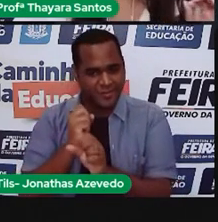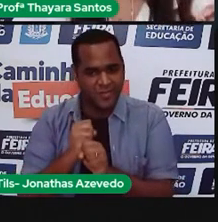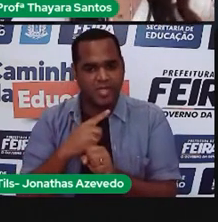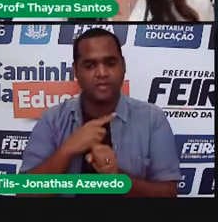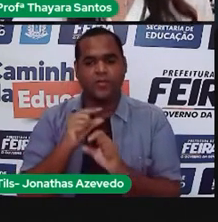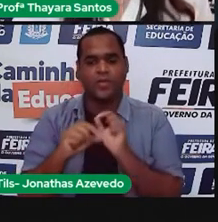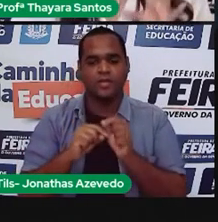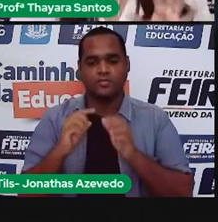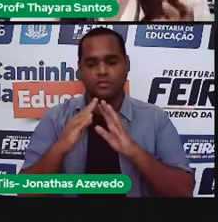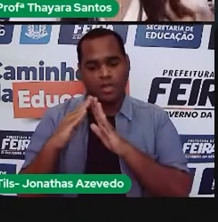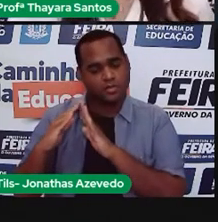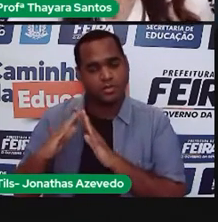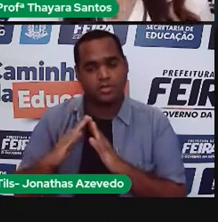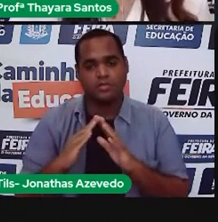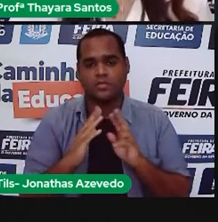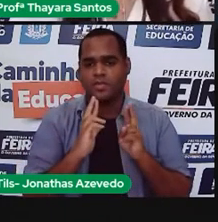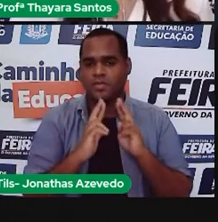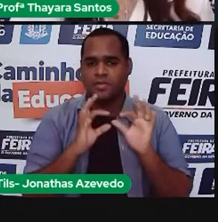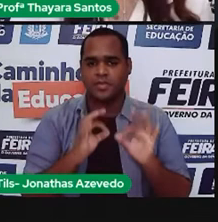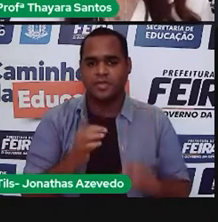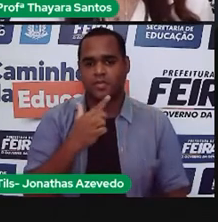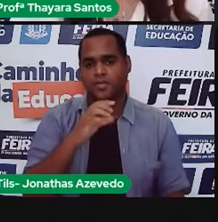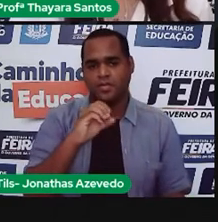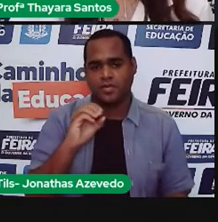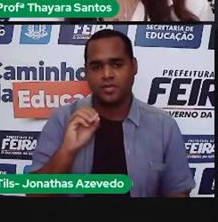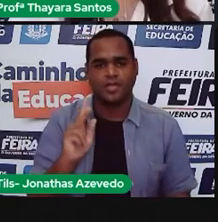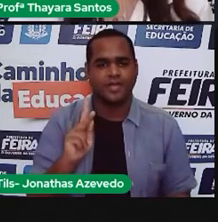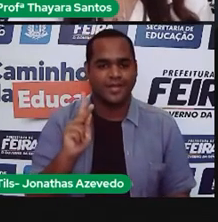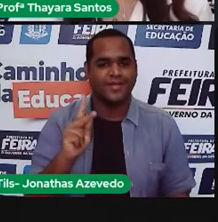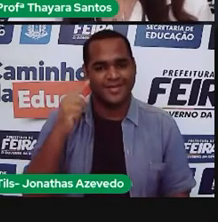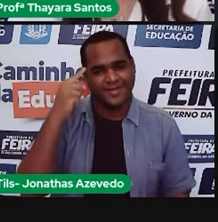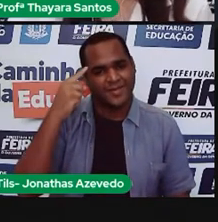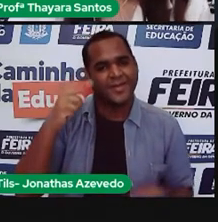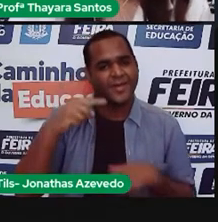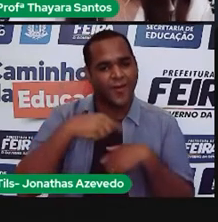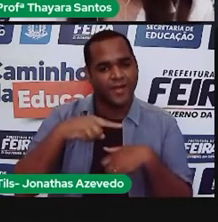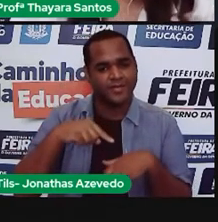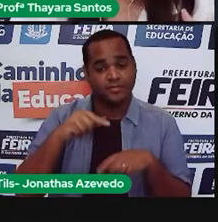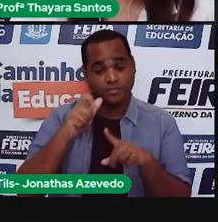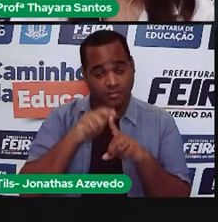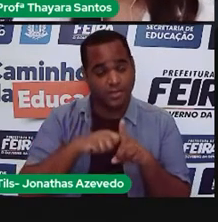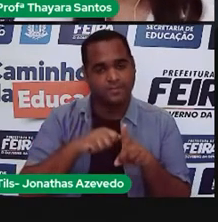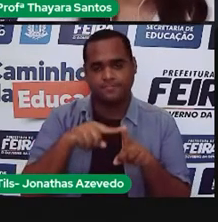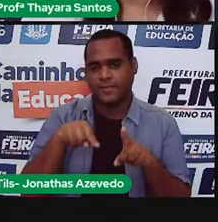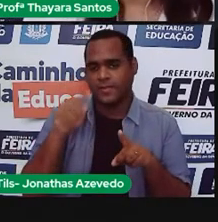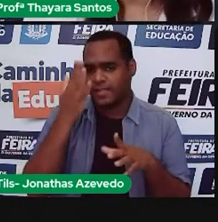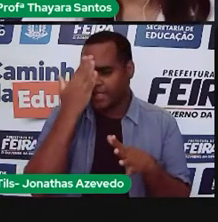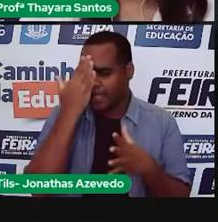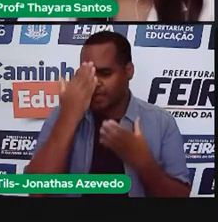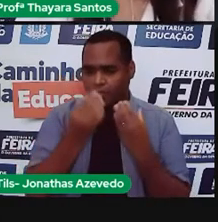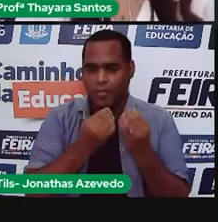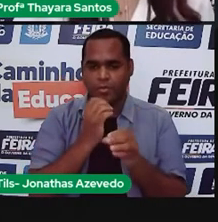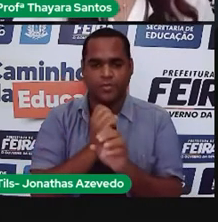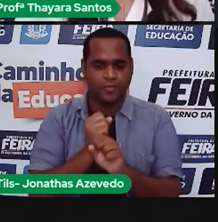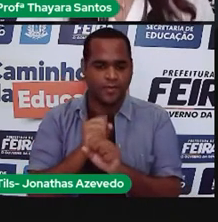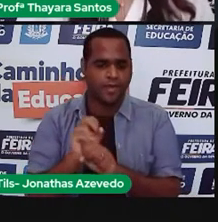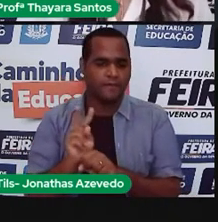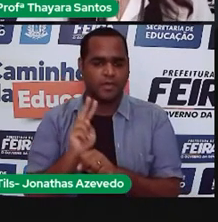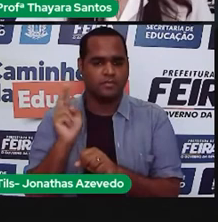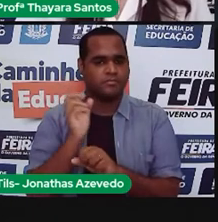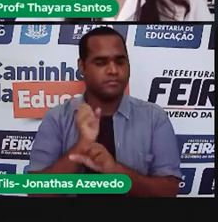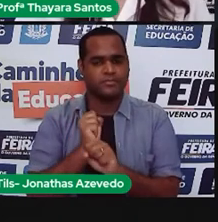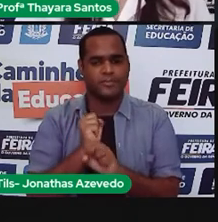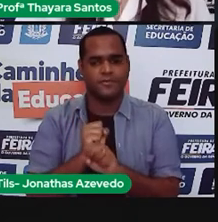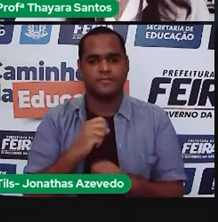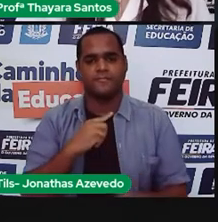equipamentos da minha casa, 200 quilowatts-hora nesse mês. Então, como é que eu faço para saber o valor que vai vir na minha conta? Eu tenho que calcular